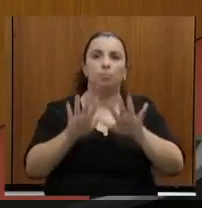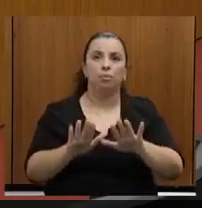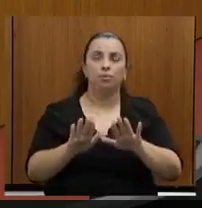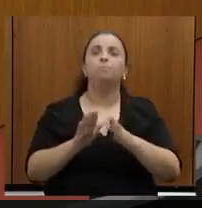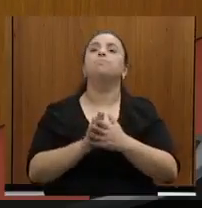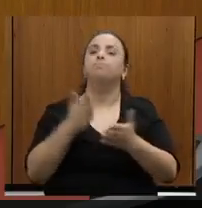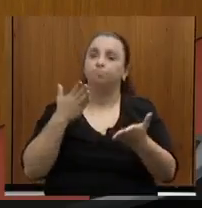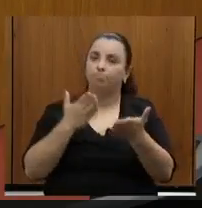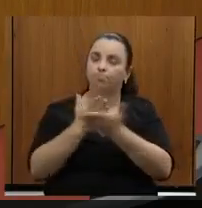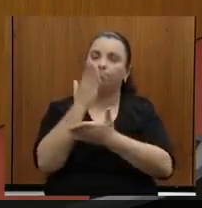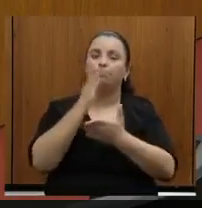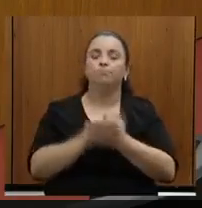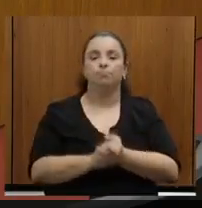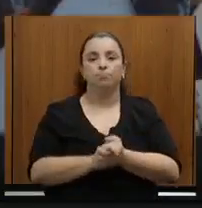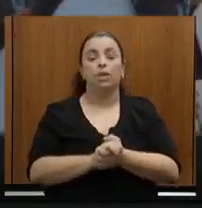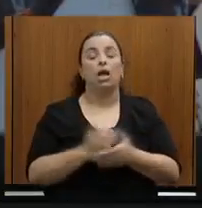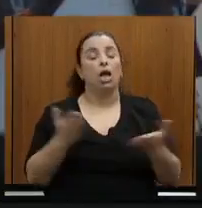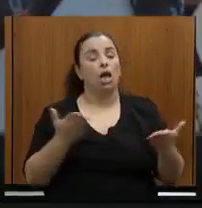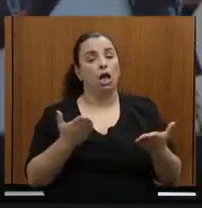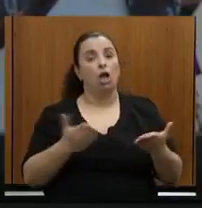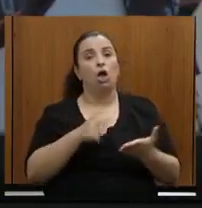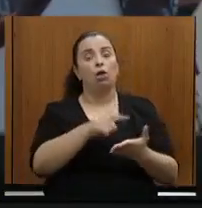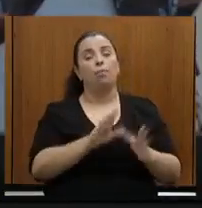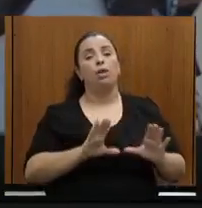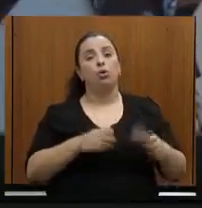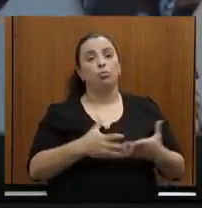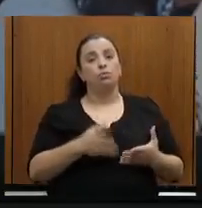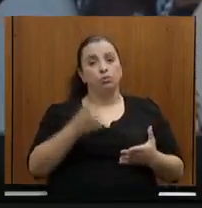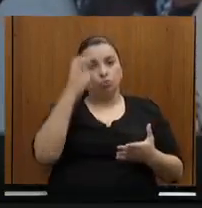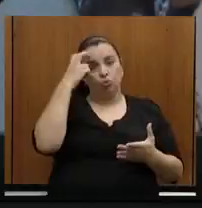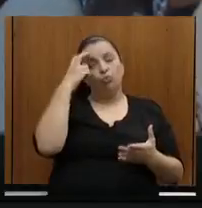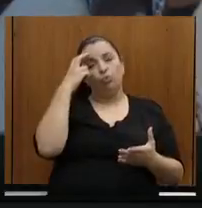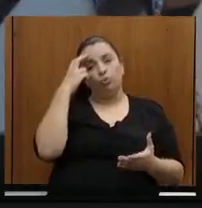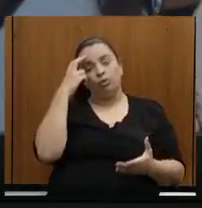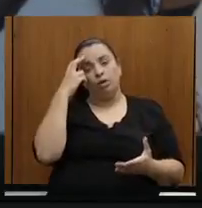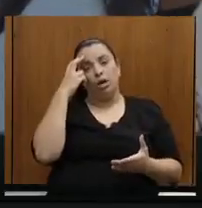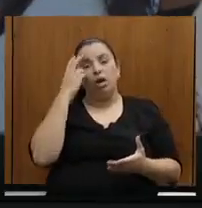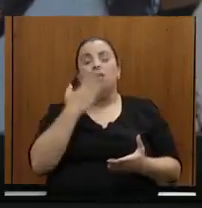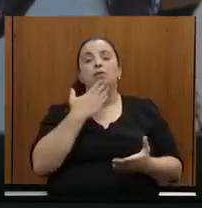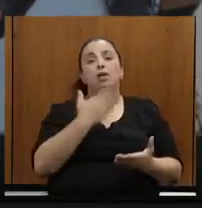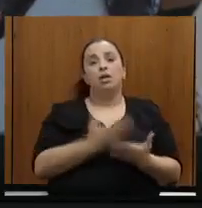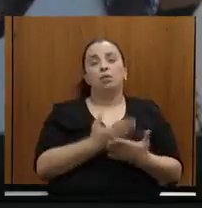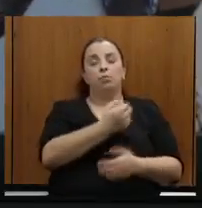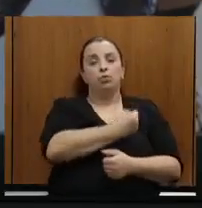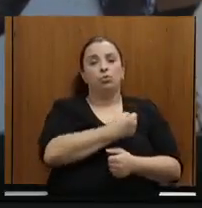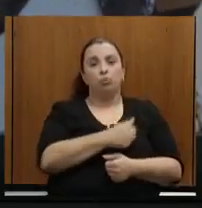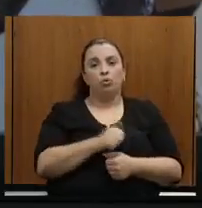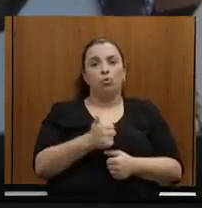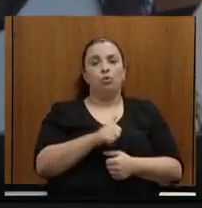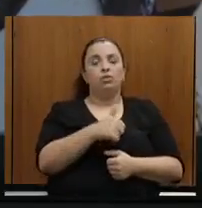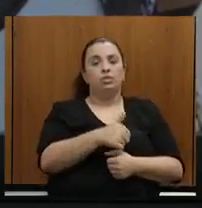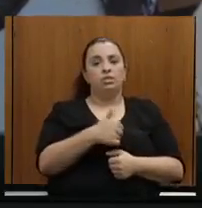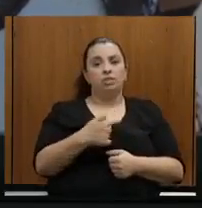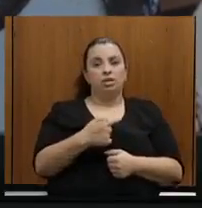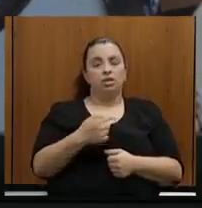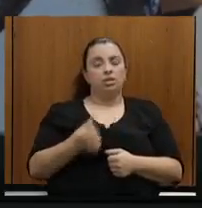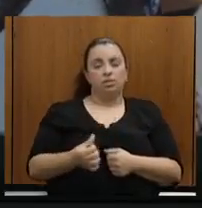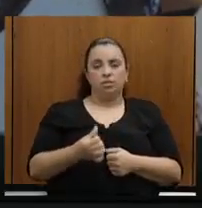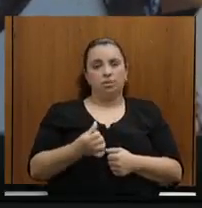Aprovado o requerimento. Agora, pela Comissão de Cultura. Requerimento 1176-1176.